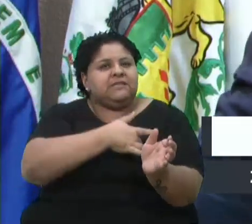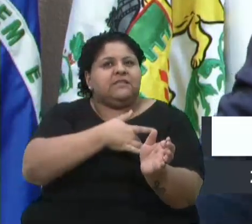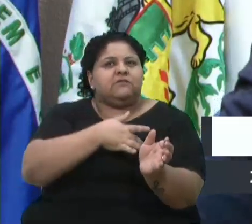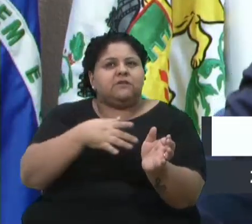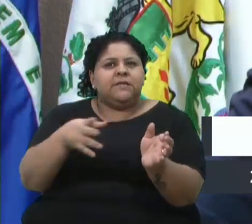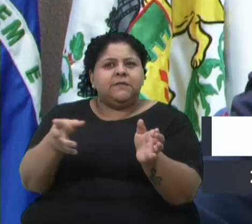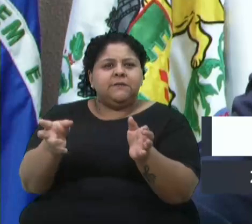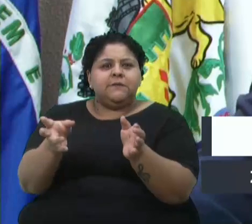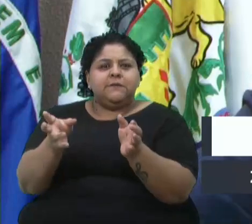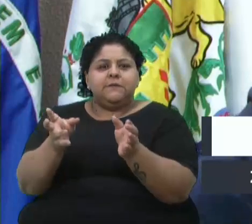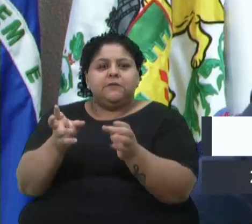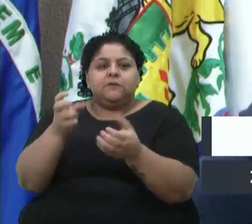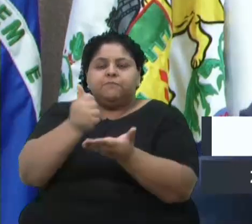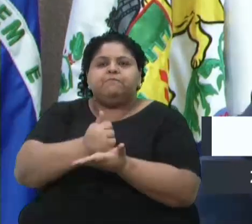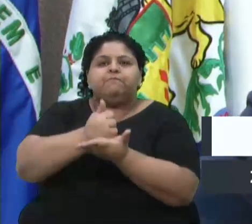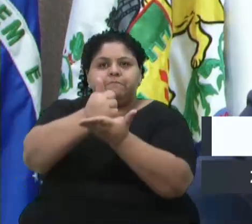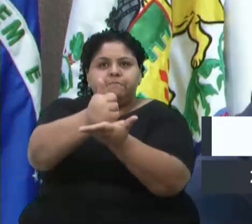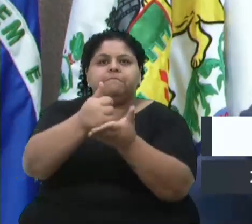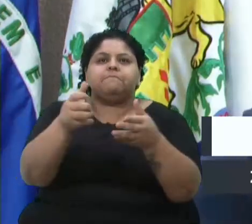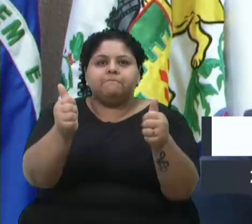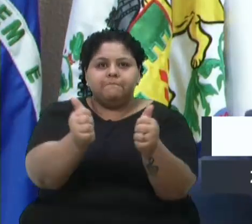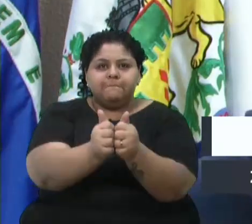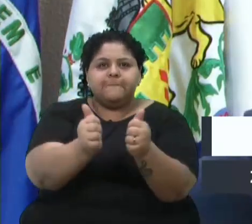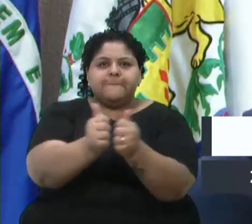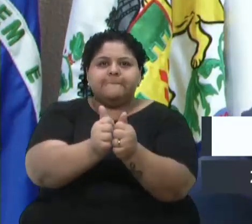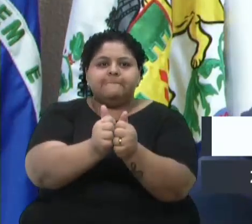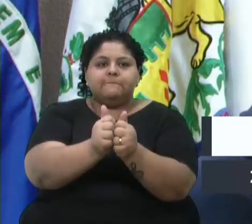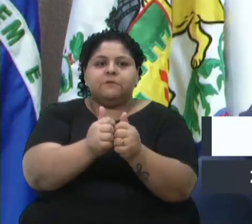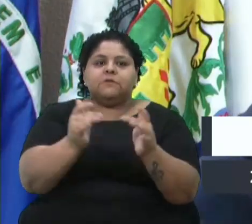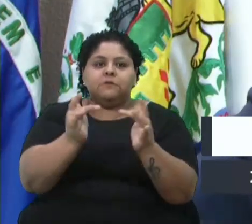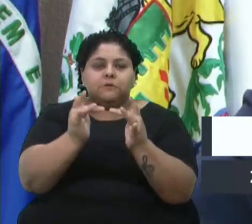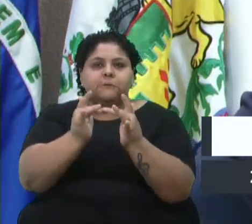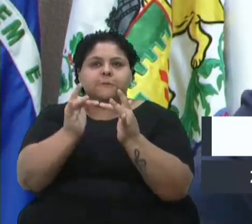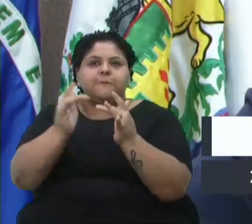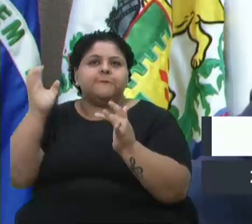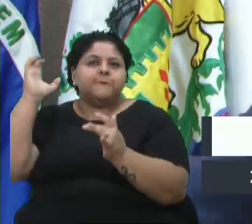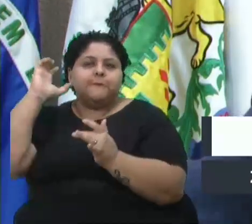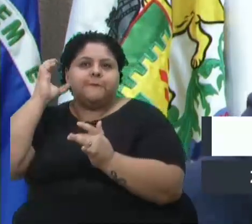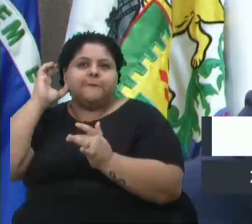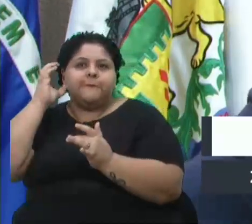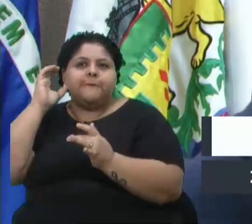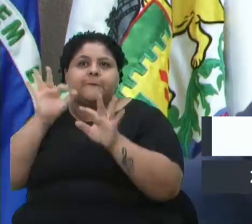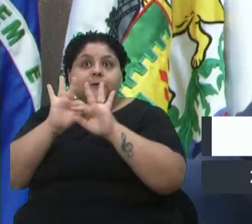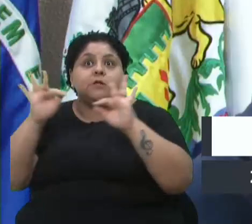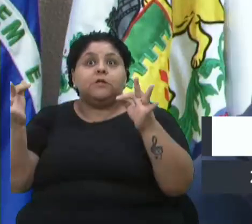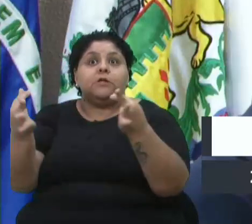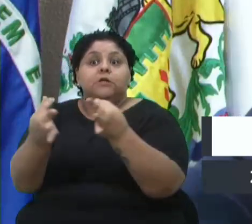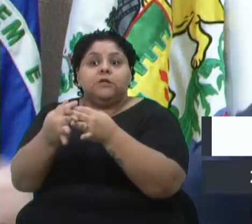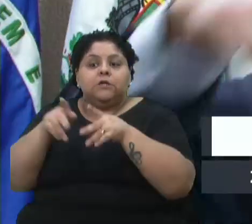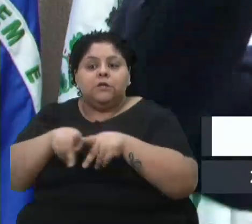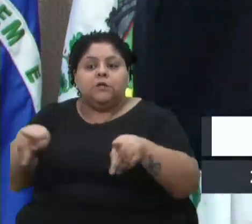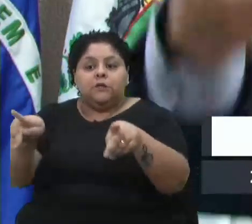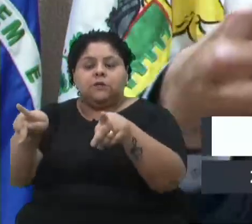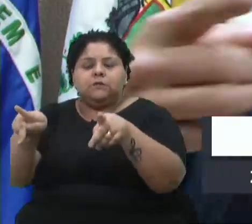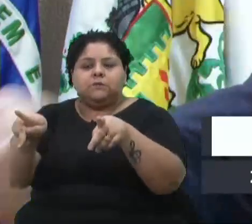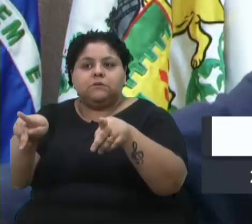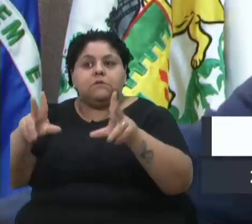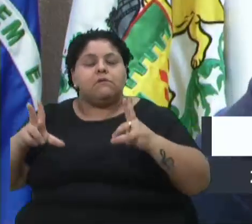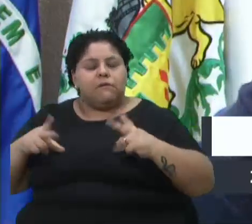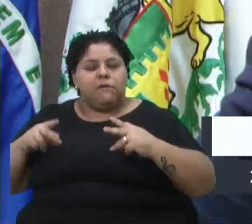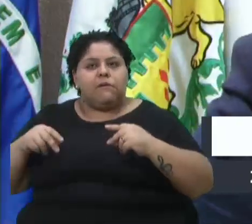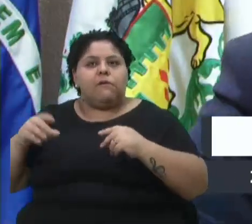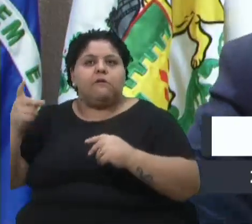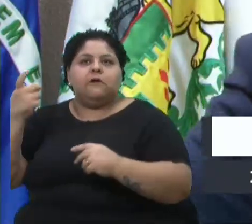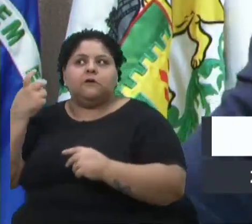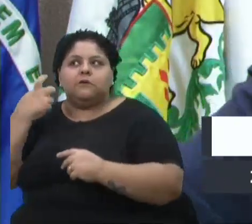Cadore, onde o Roberto entrou em contato com a família, e na própria sexta-feira de tarde, um dia depois,